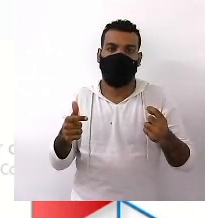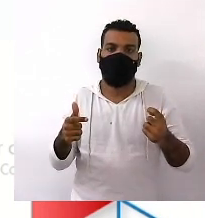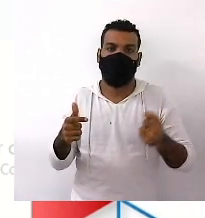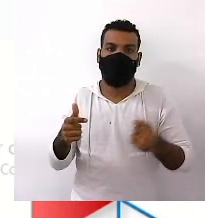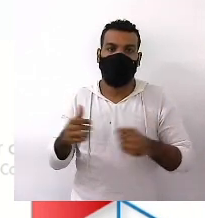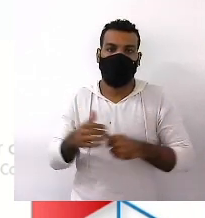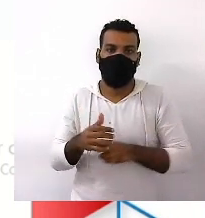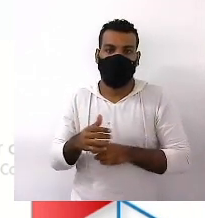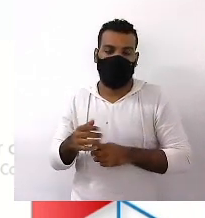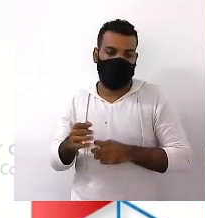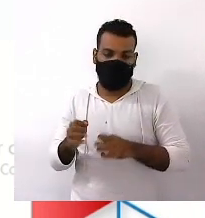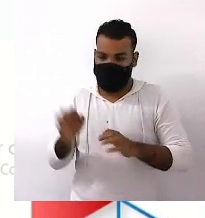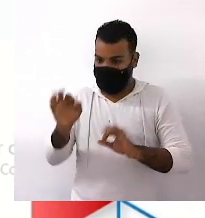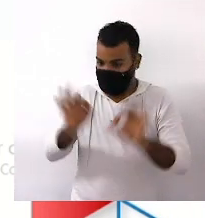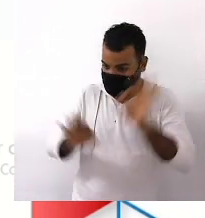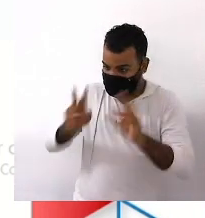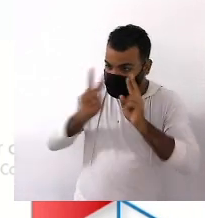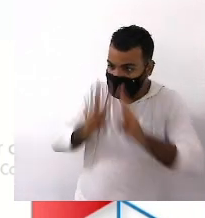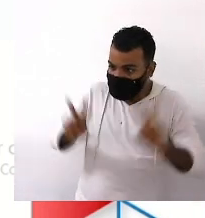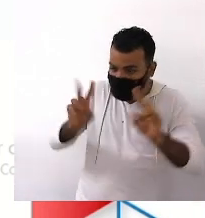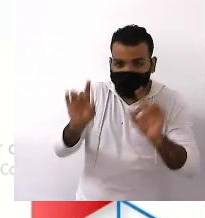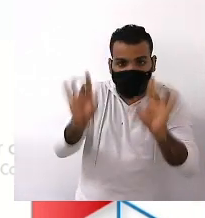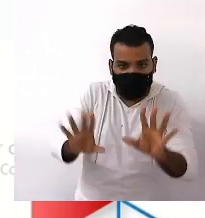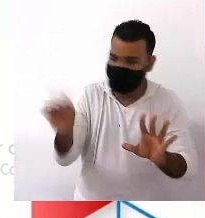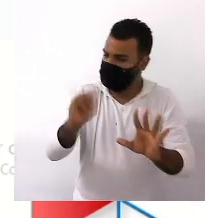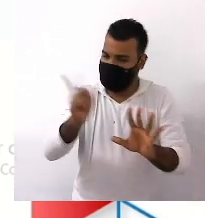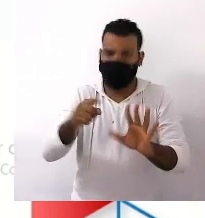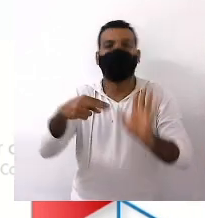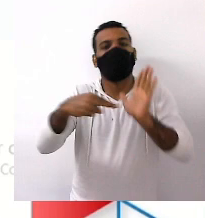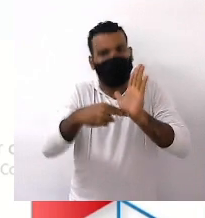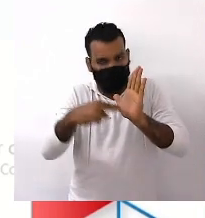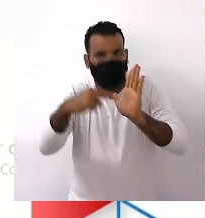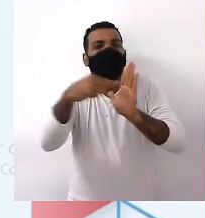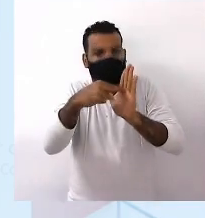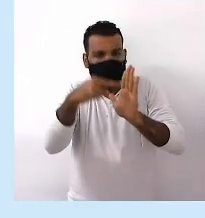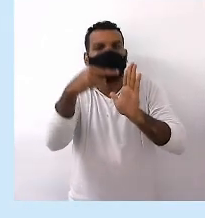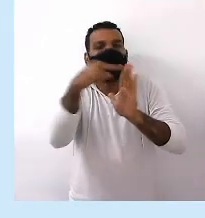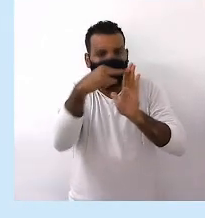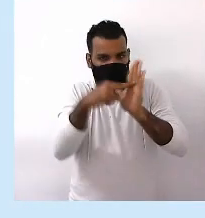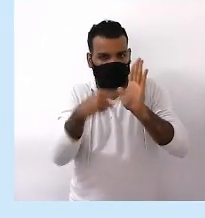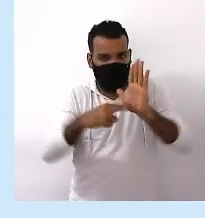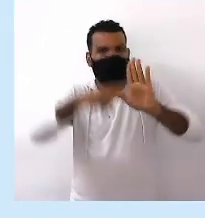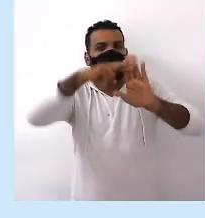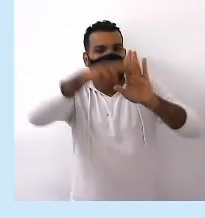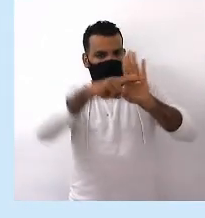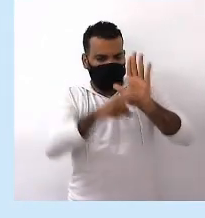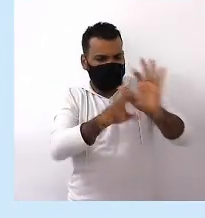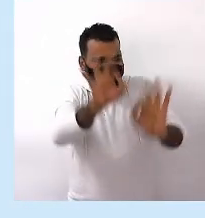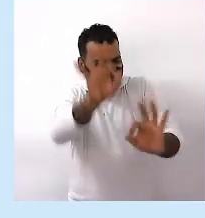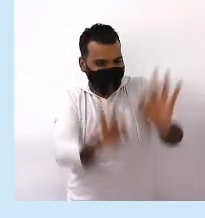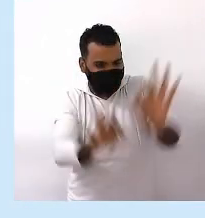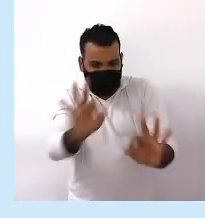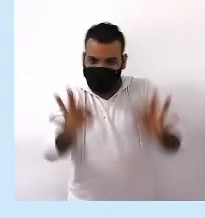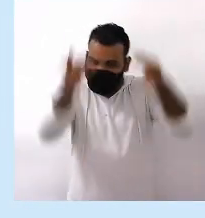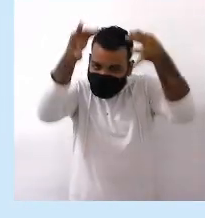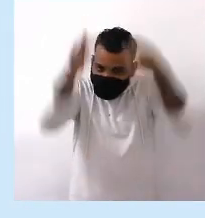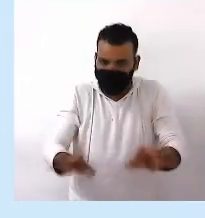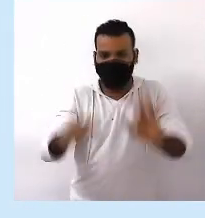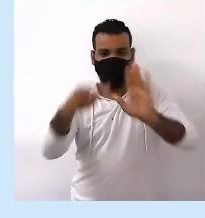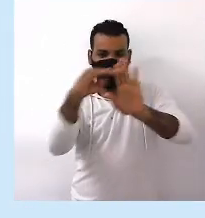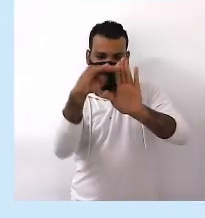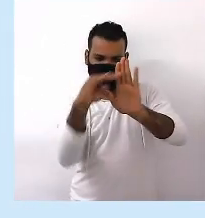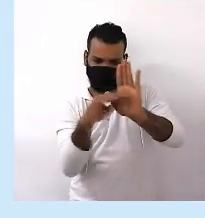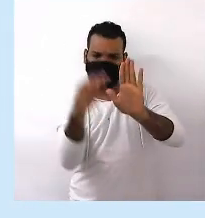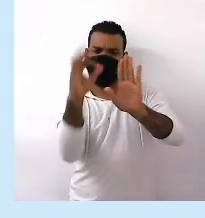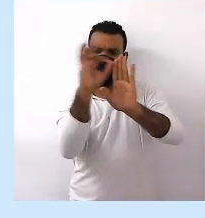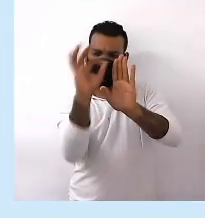Do que uma mera Organização visual É um conjunto De normas Muito estabelecidas Muito bem organizadas Divididas em tópicos Em